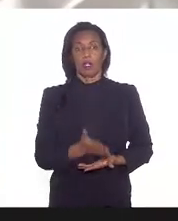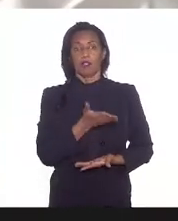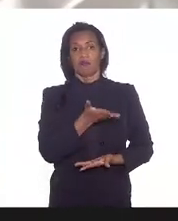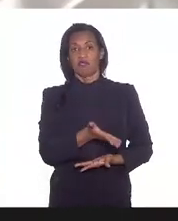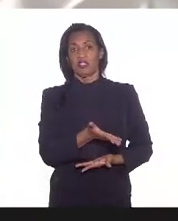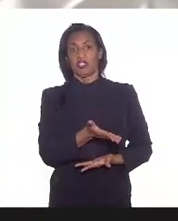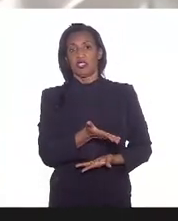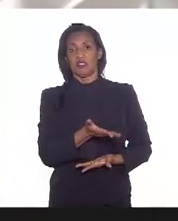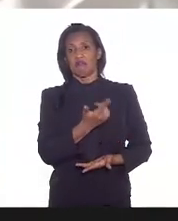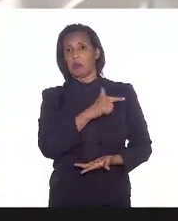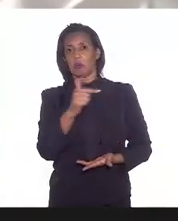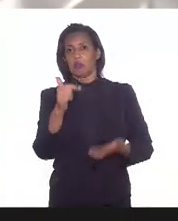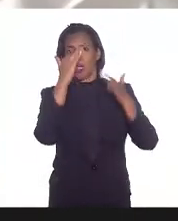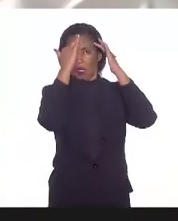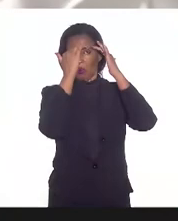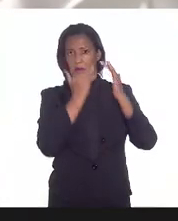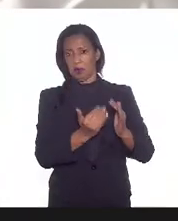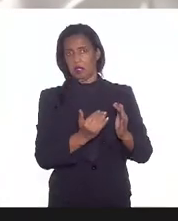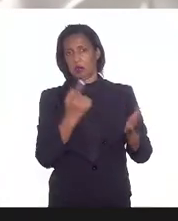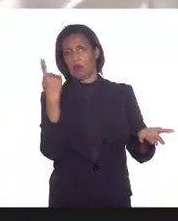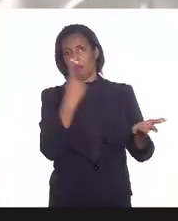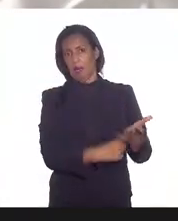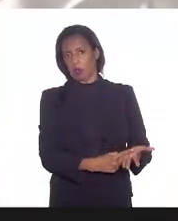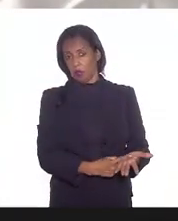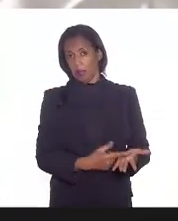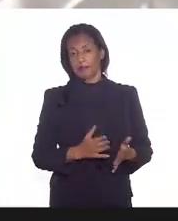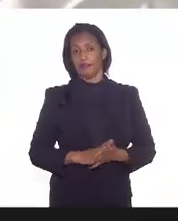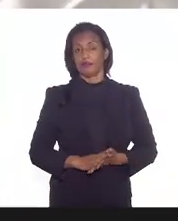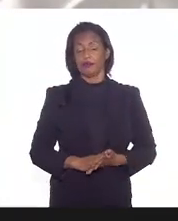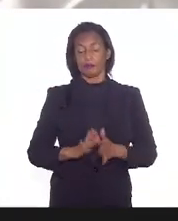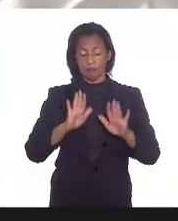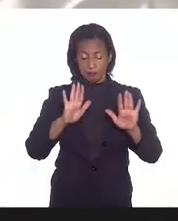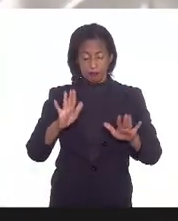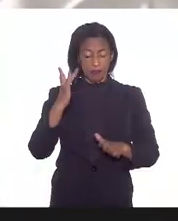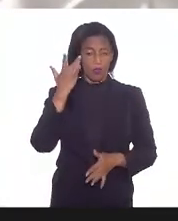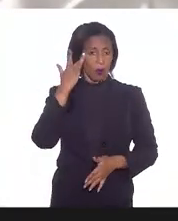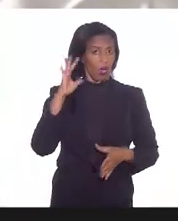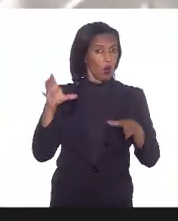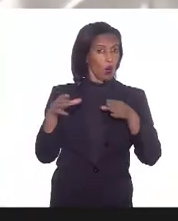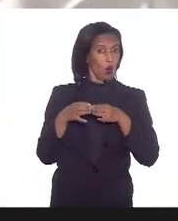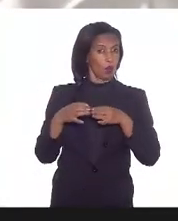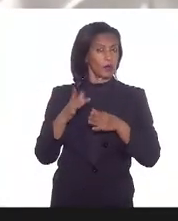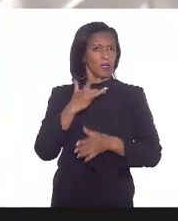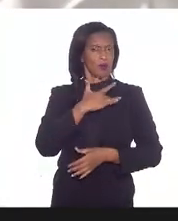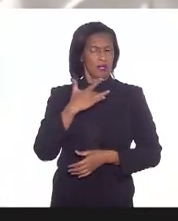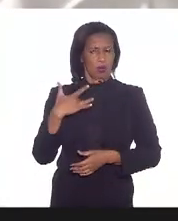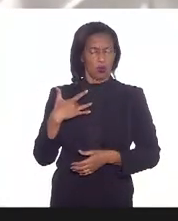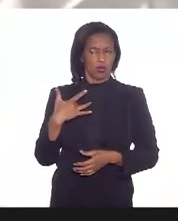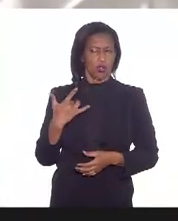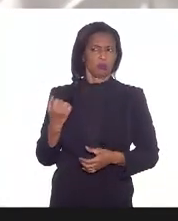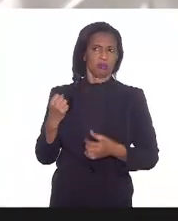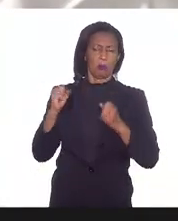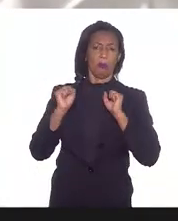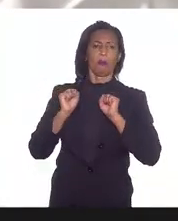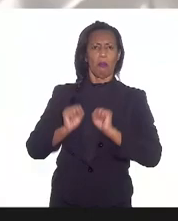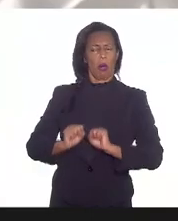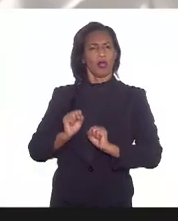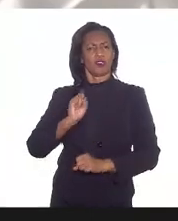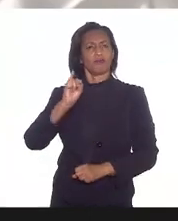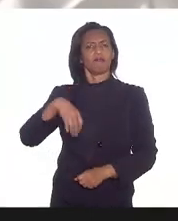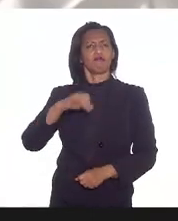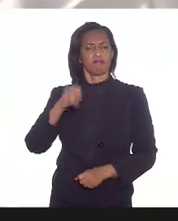havendo descumprimento daquilo que foi pactuado mas eu acho que a comissão de saúde pode sim